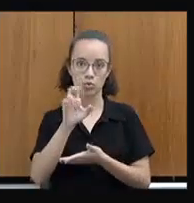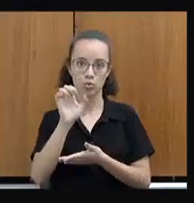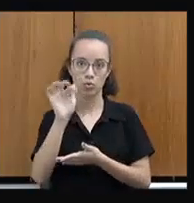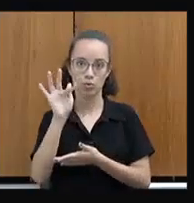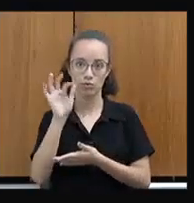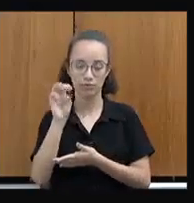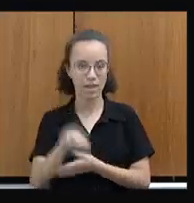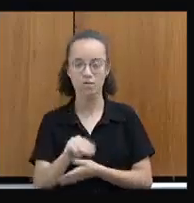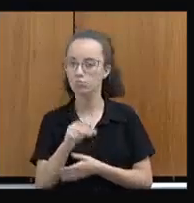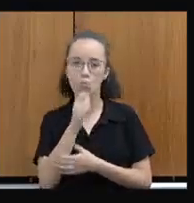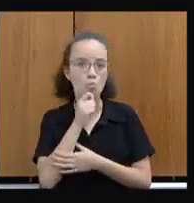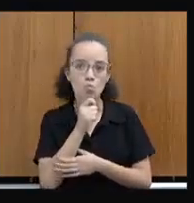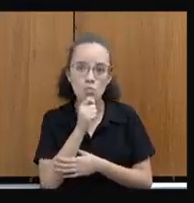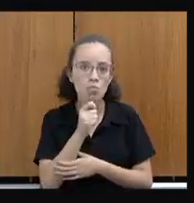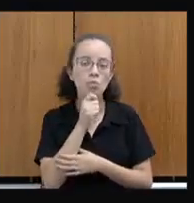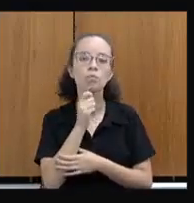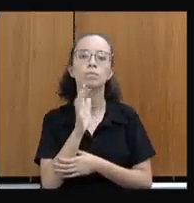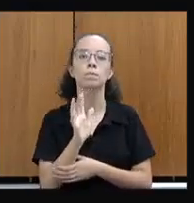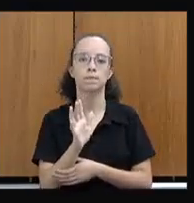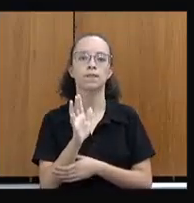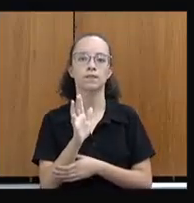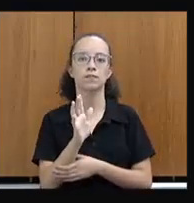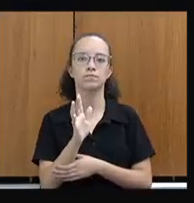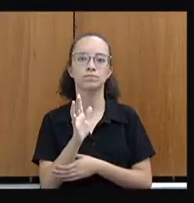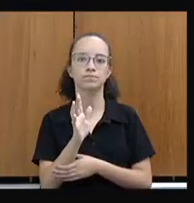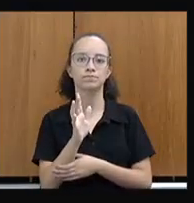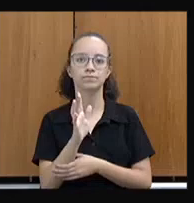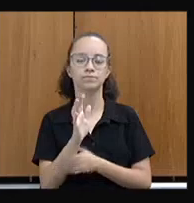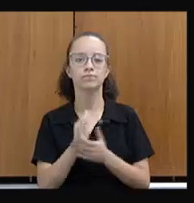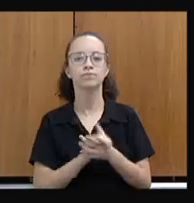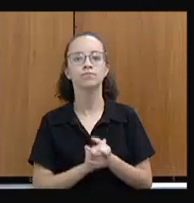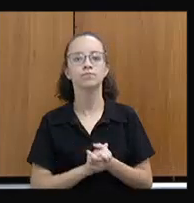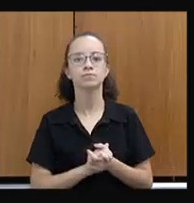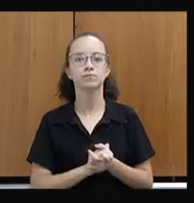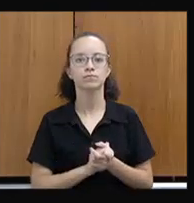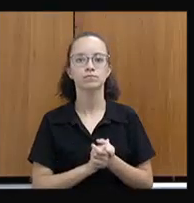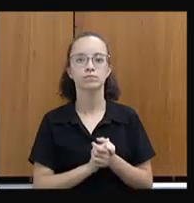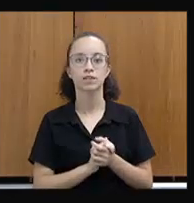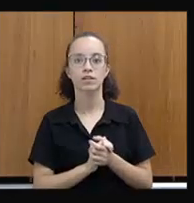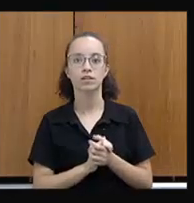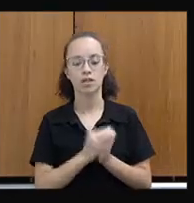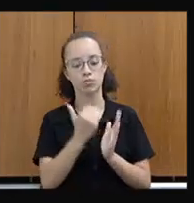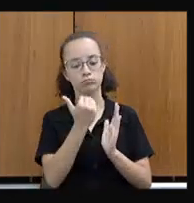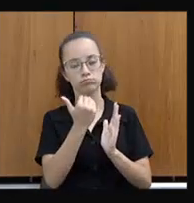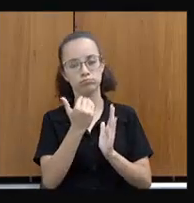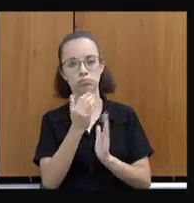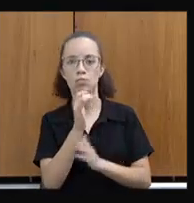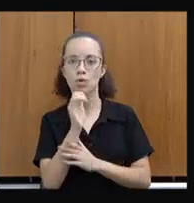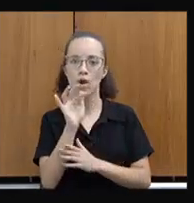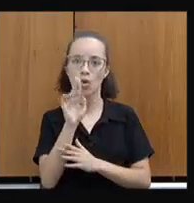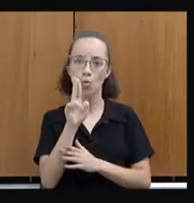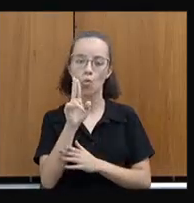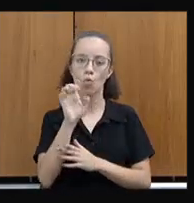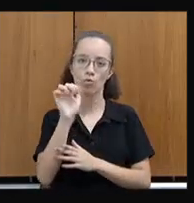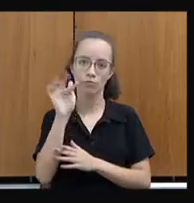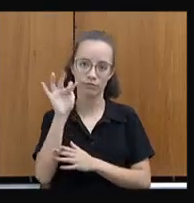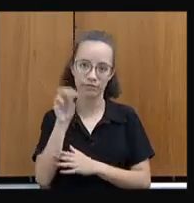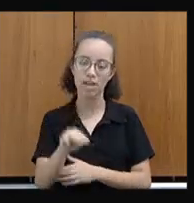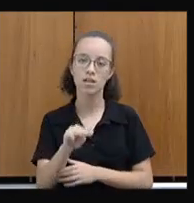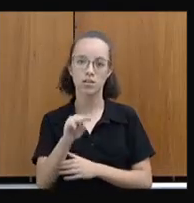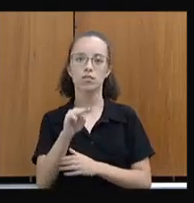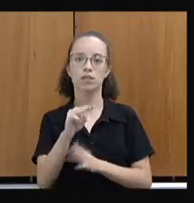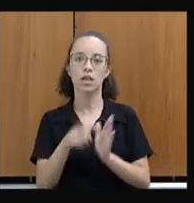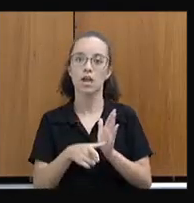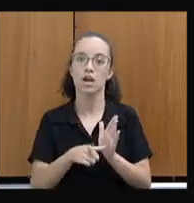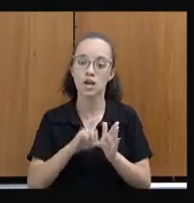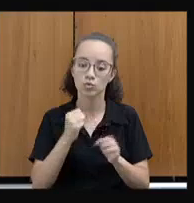tanto o FEM está dentro desse bolo de projetos que ainda devem ser apreciados pela Assembleia antes do